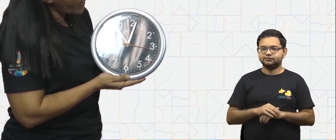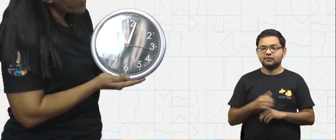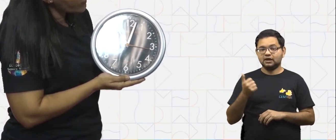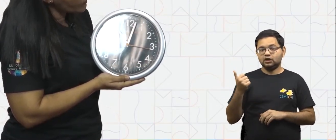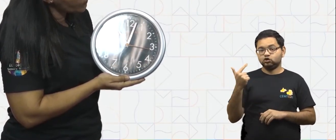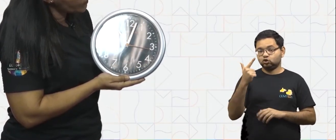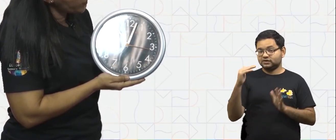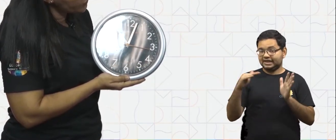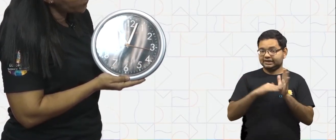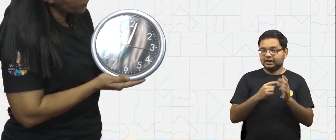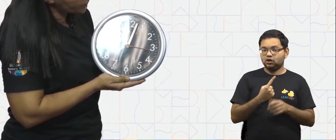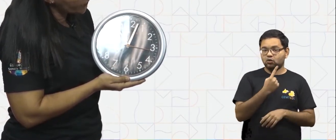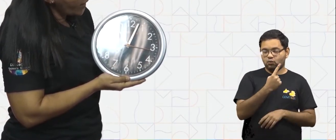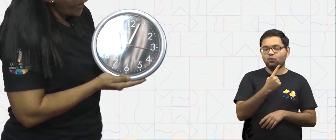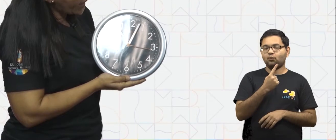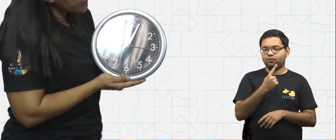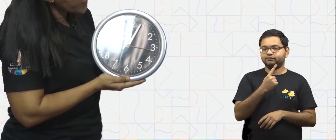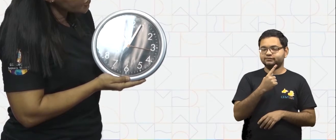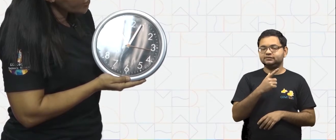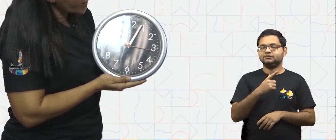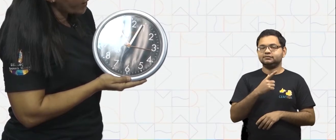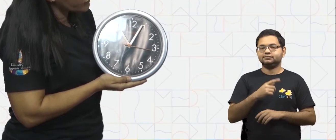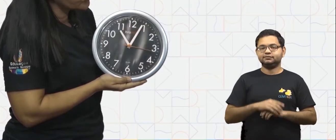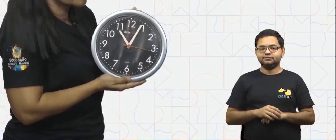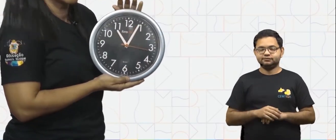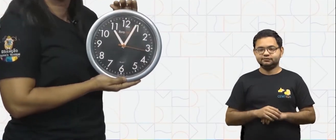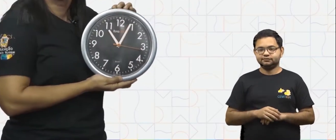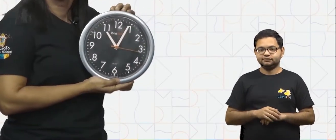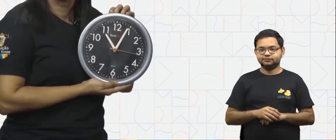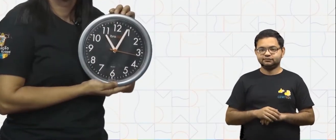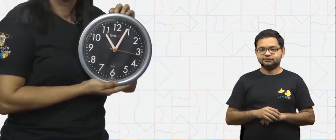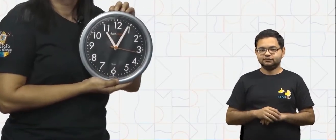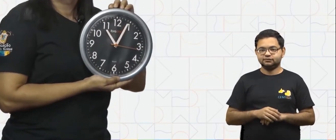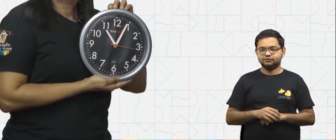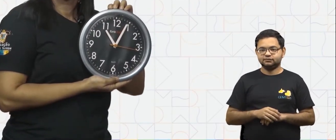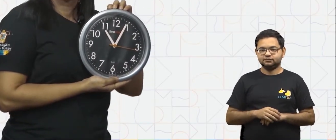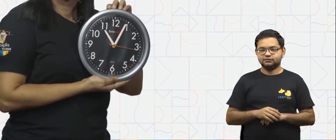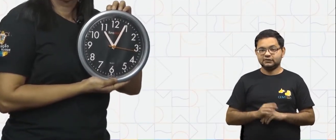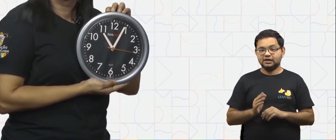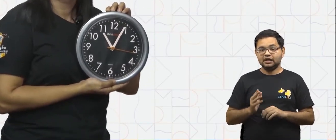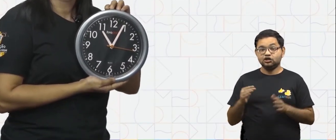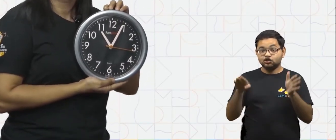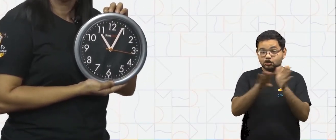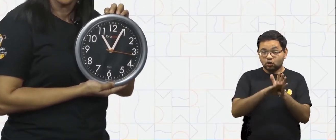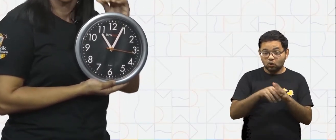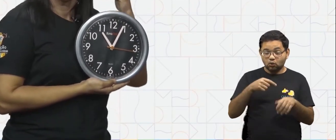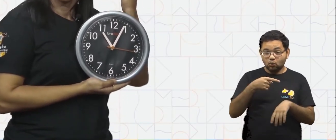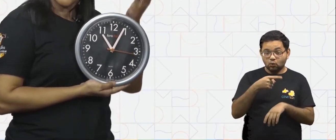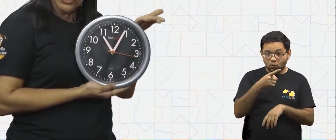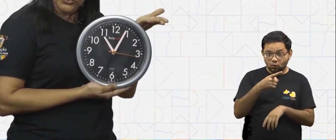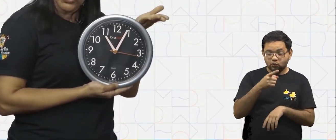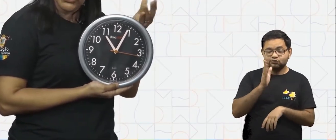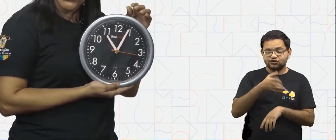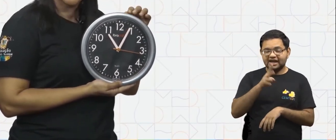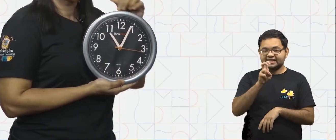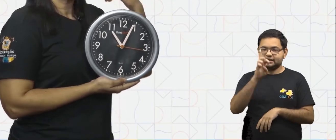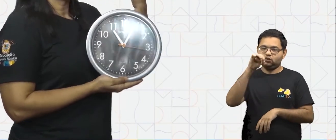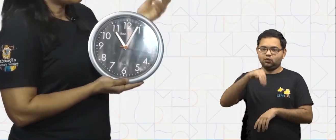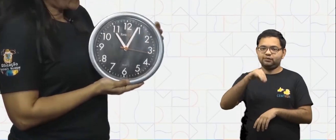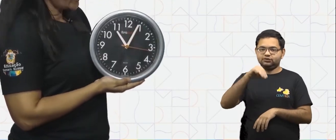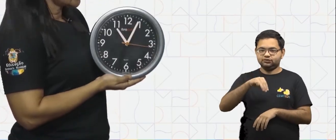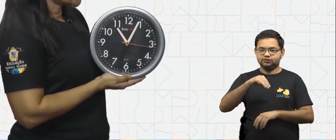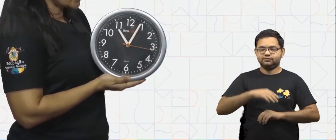marca um minuto. Até chegar no número 1, nós já andamos 5 minutos.